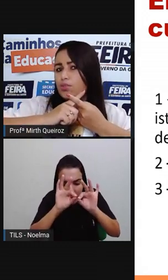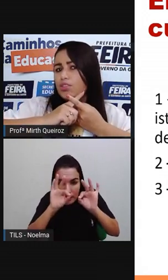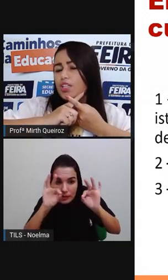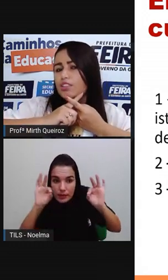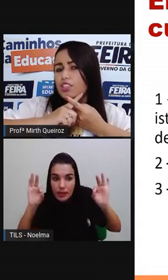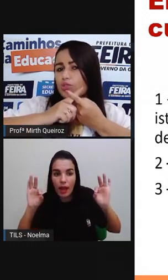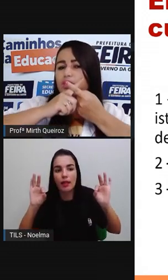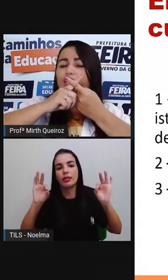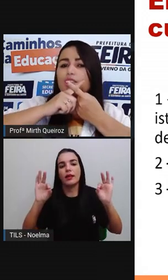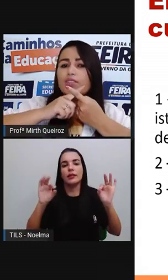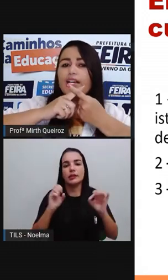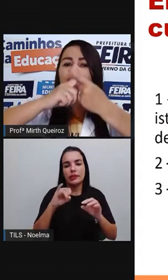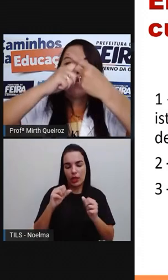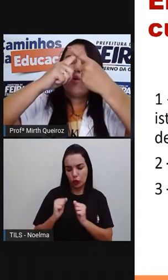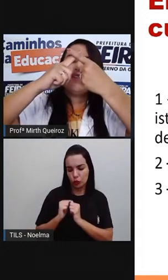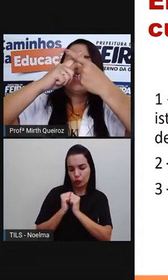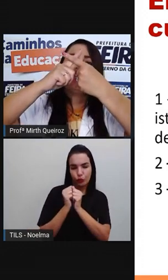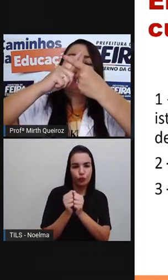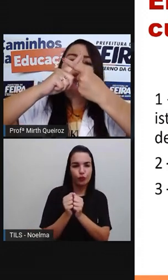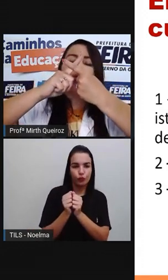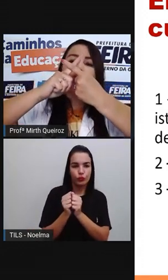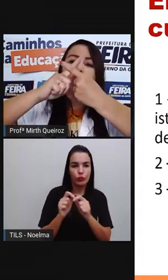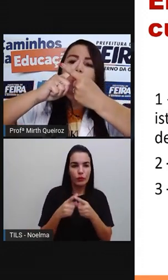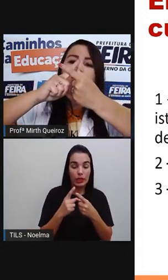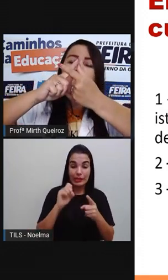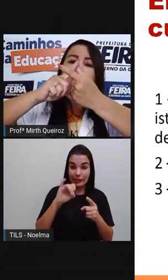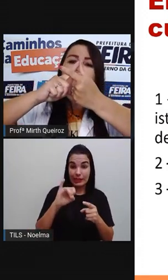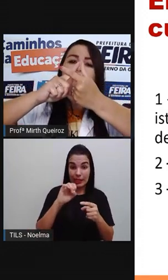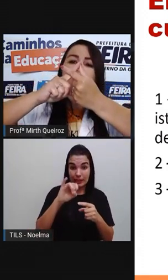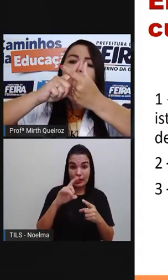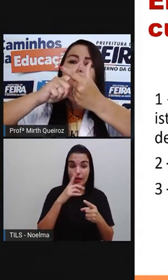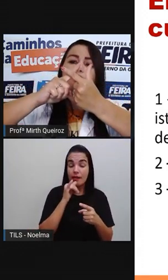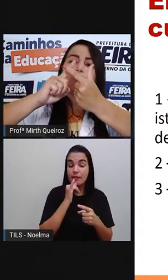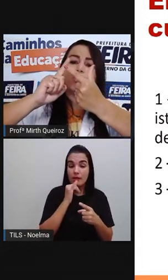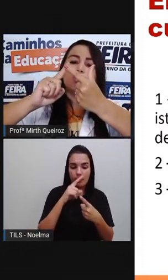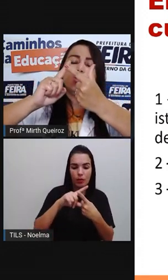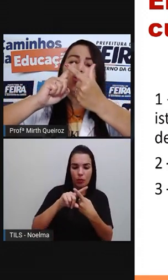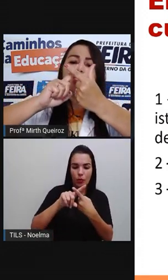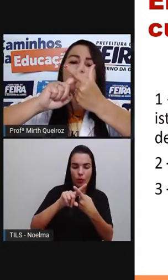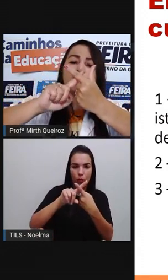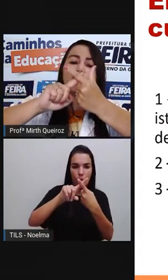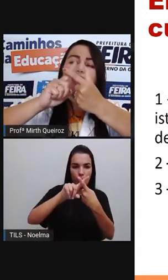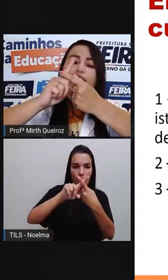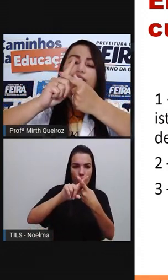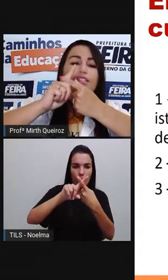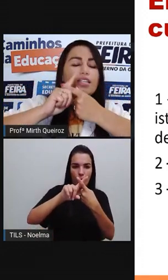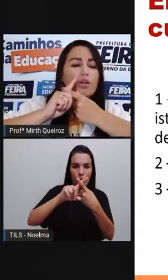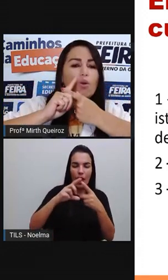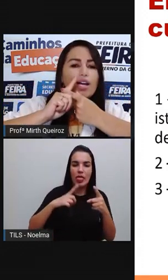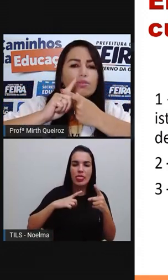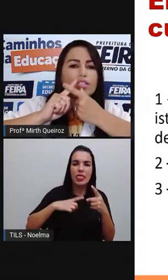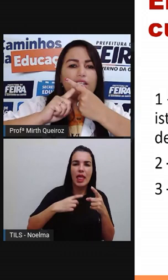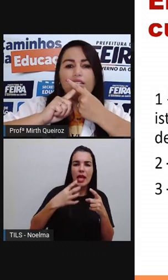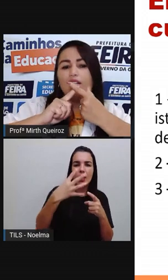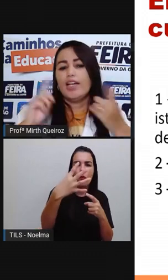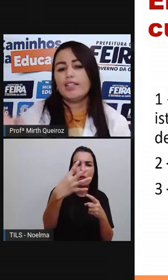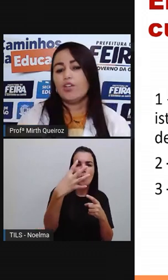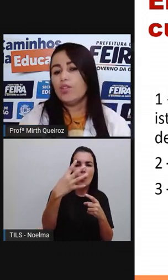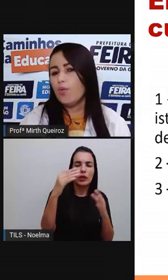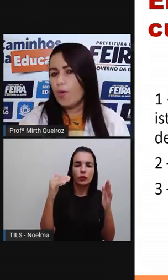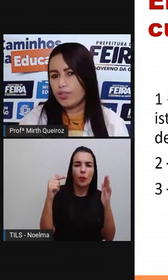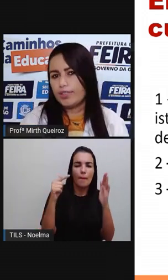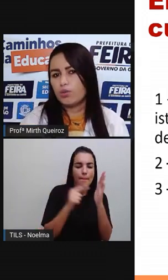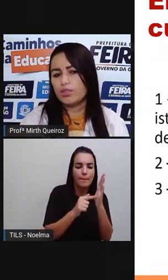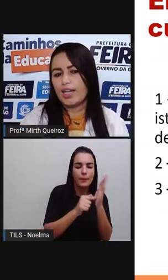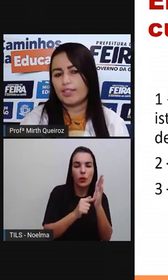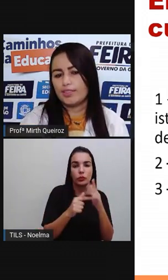segmentos se juntando, né? Quando elas se cruzam, por exemplo, nós temos um, dois, três e quatro aqui. Então,